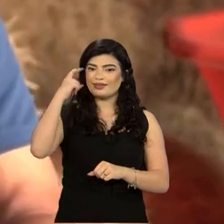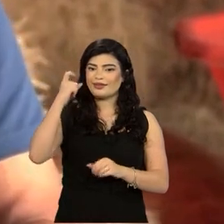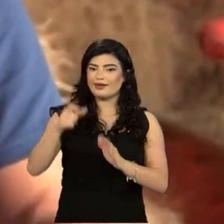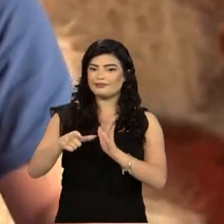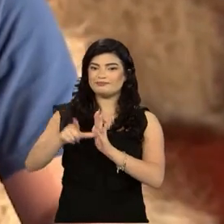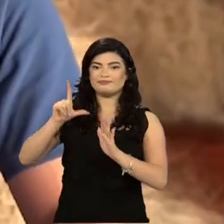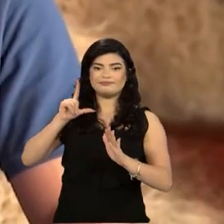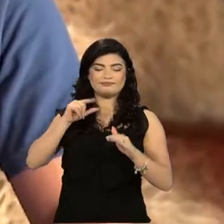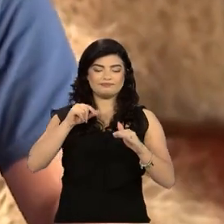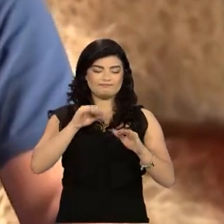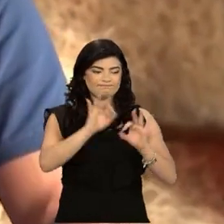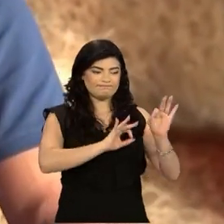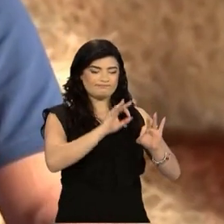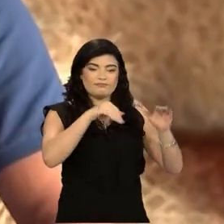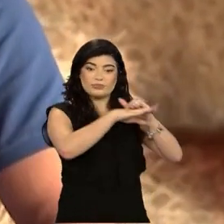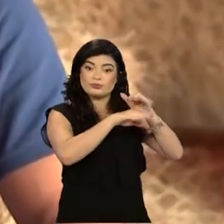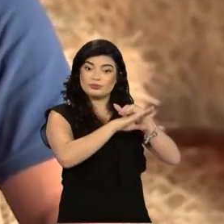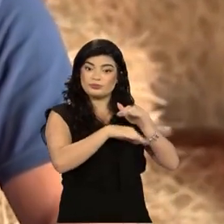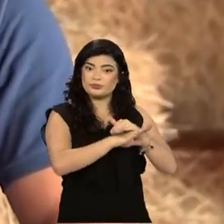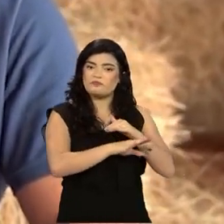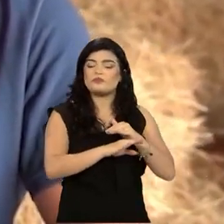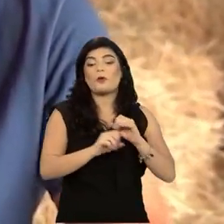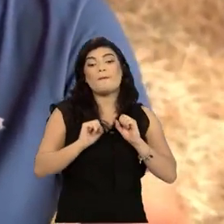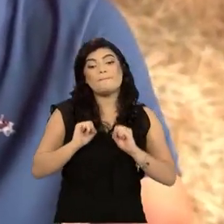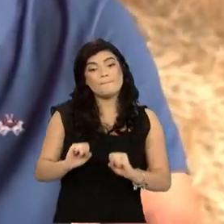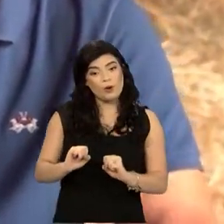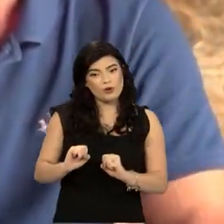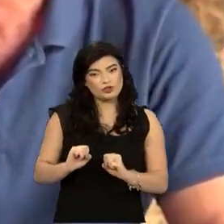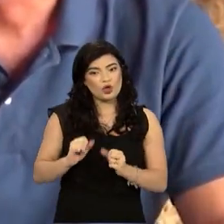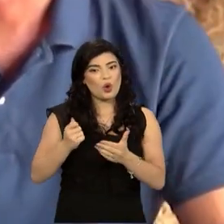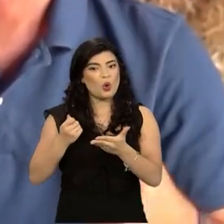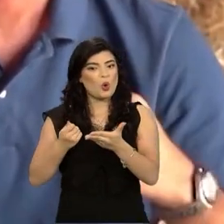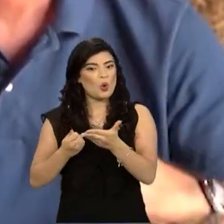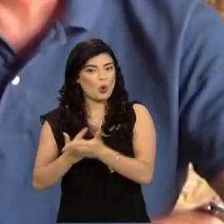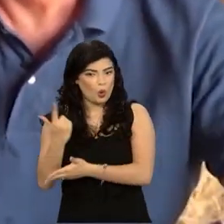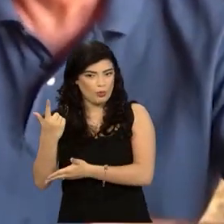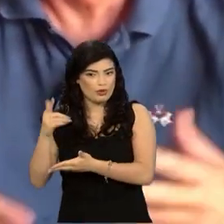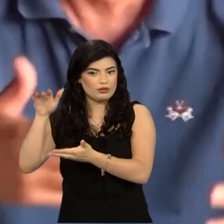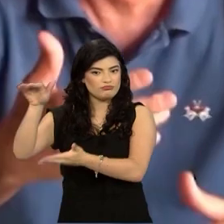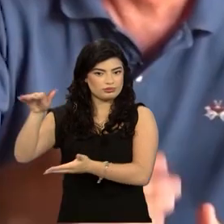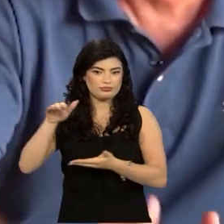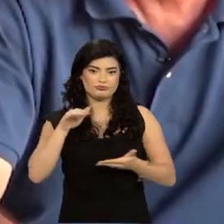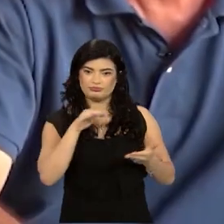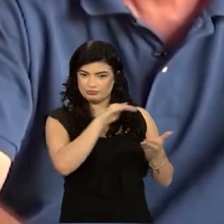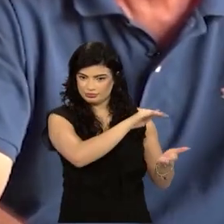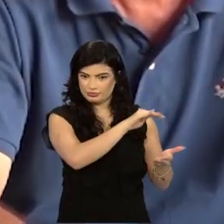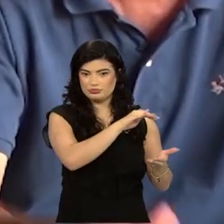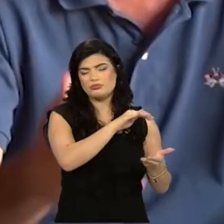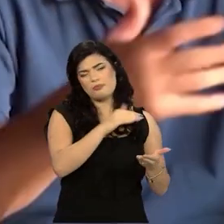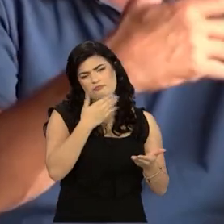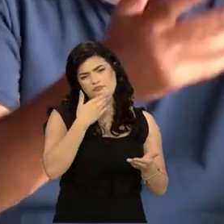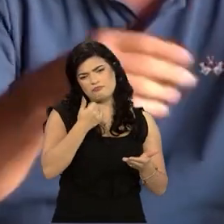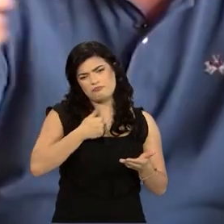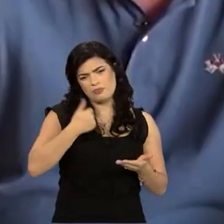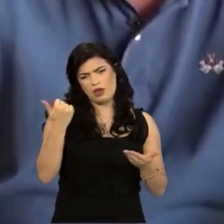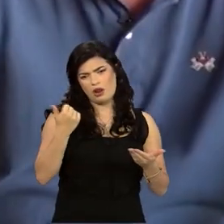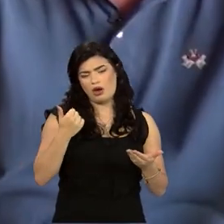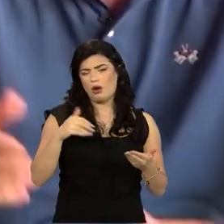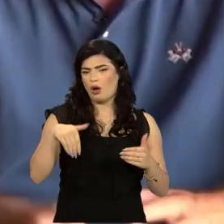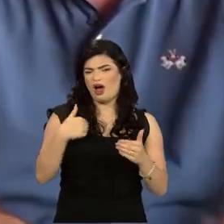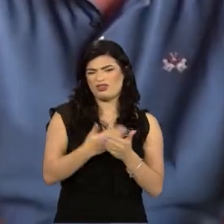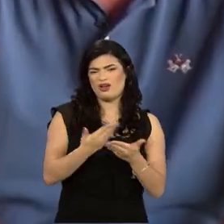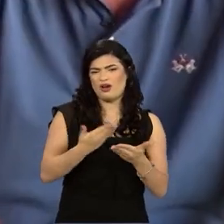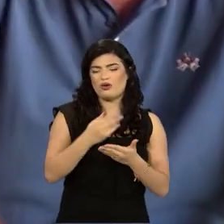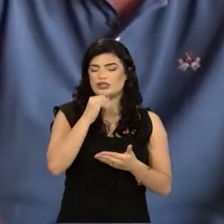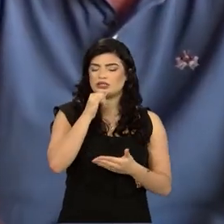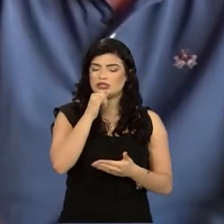estocar, seria comprar o feno, que seria a maneira mais prática de alimentar os cavalos, tanto nas cocheiras quanto